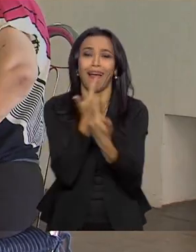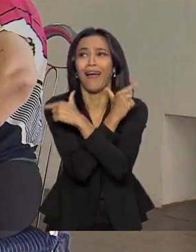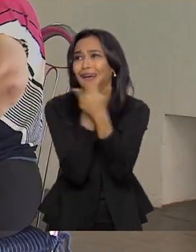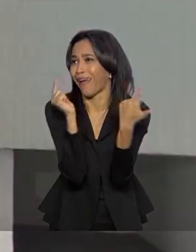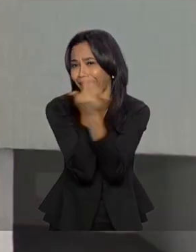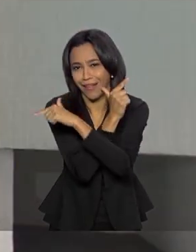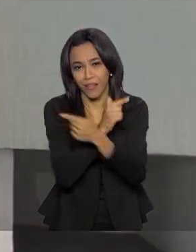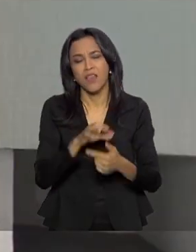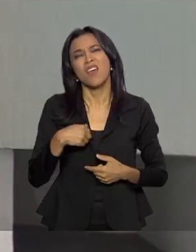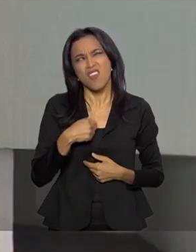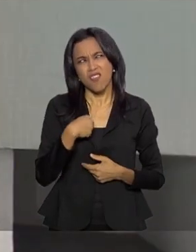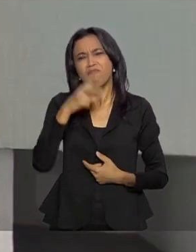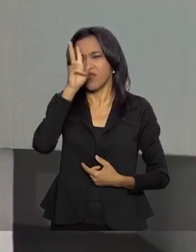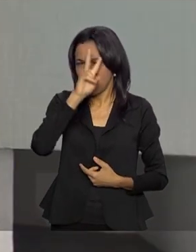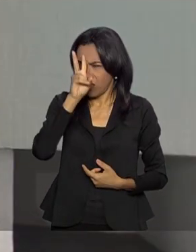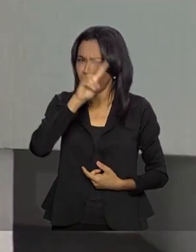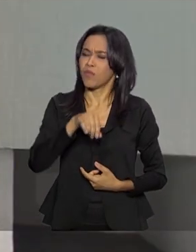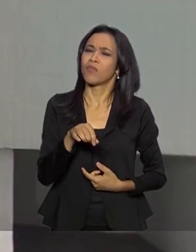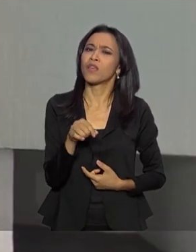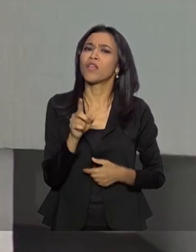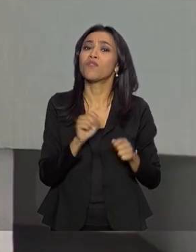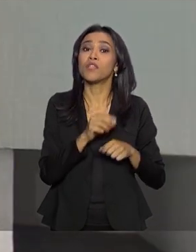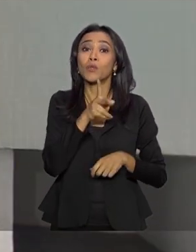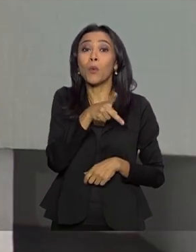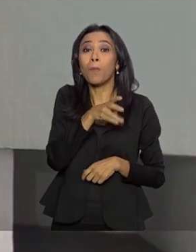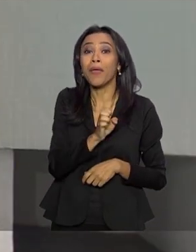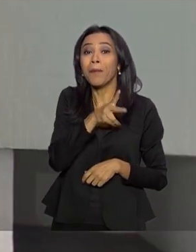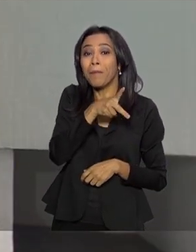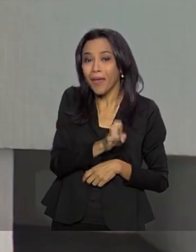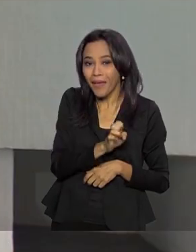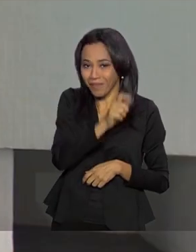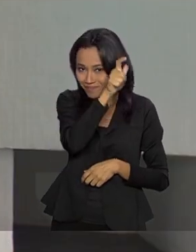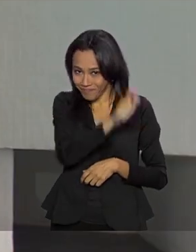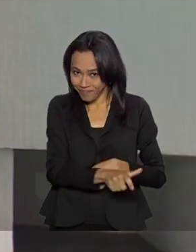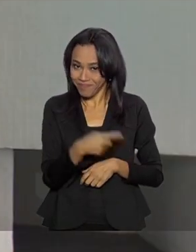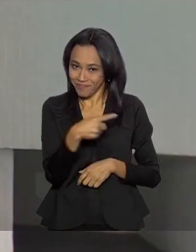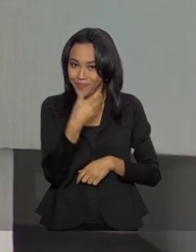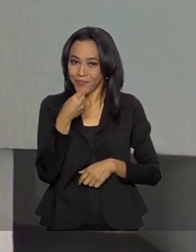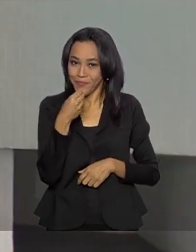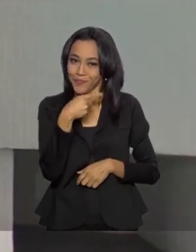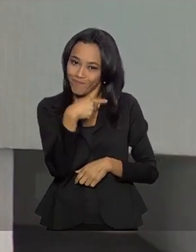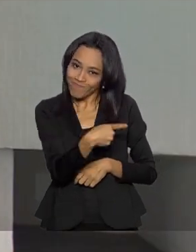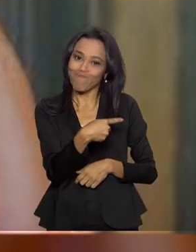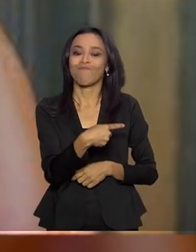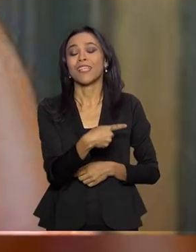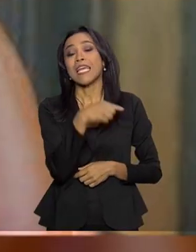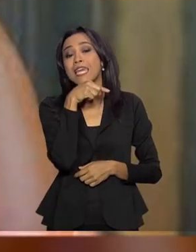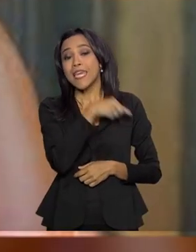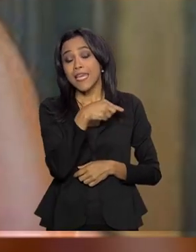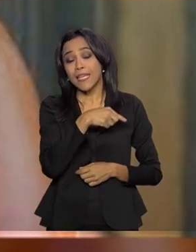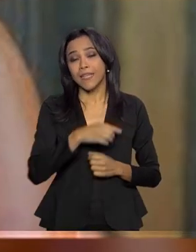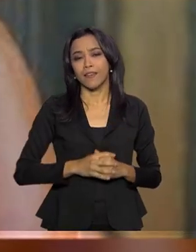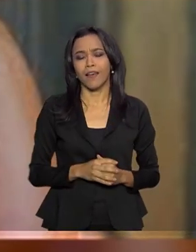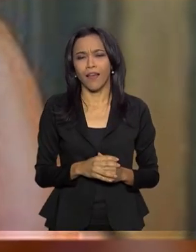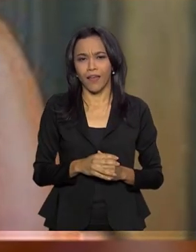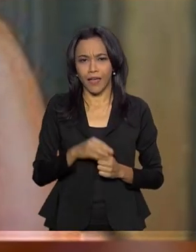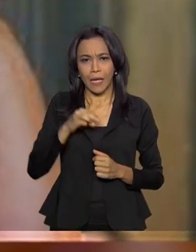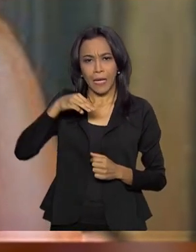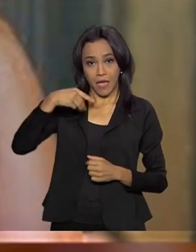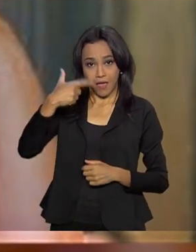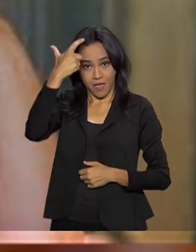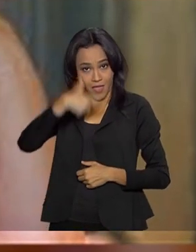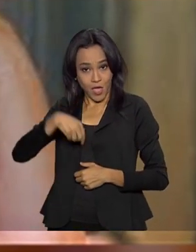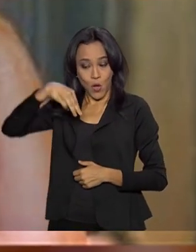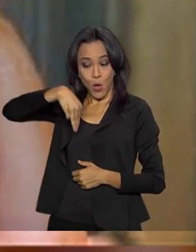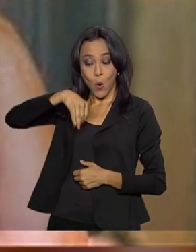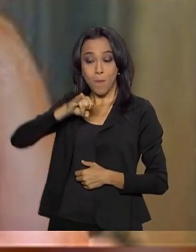Eu me lembro que eu fiz com o Pepe, o Pedro Paulo Rangel, que fazia o... era a mimosa, e o